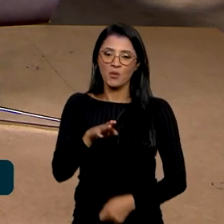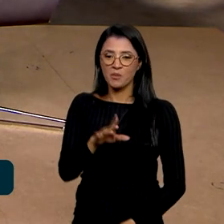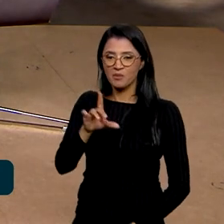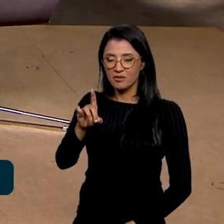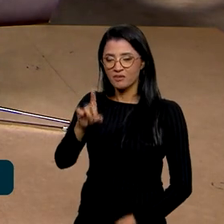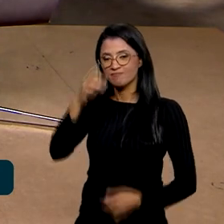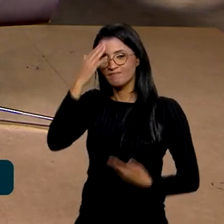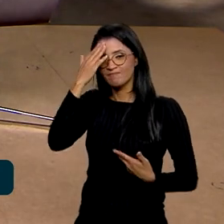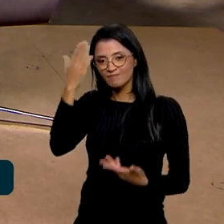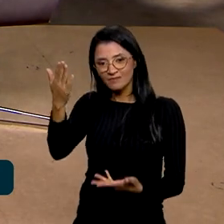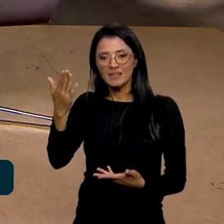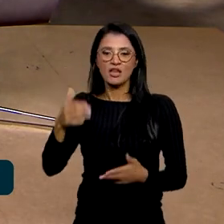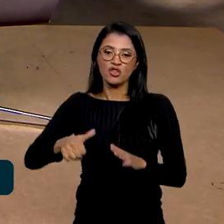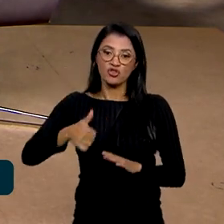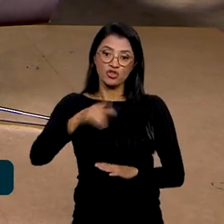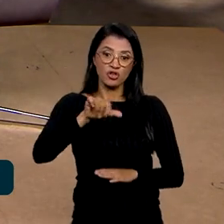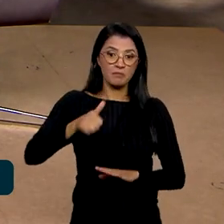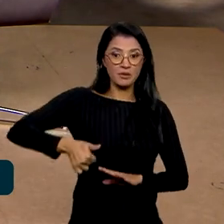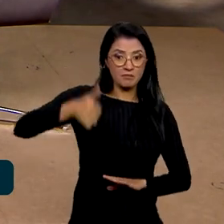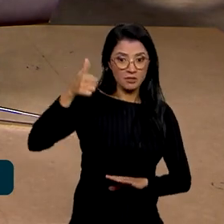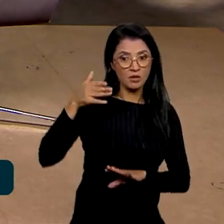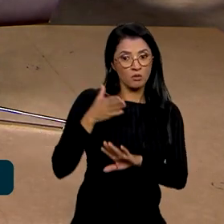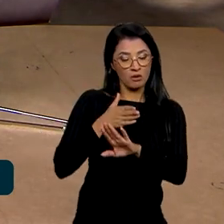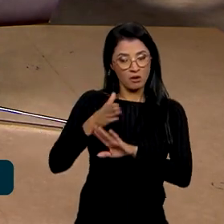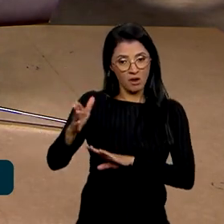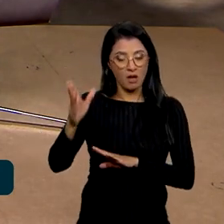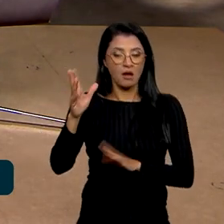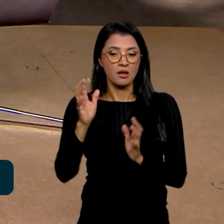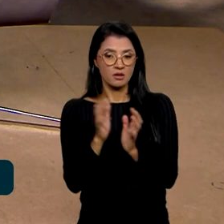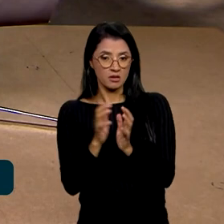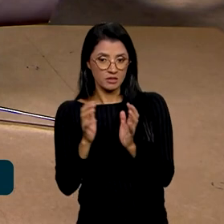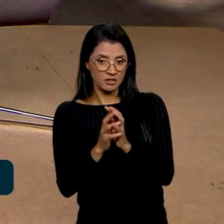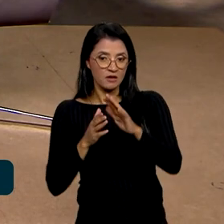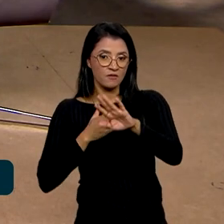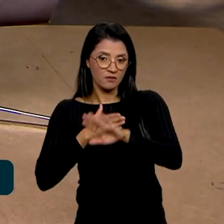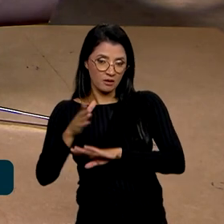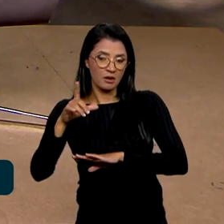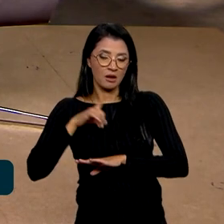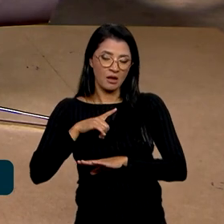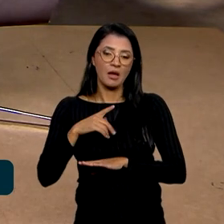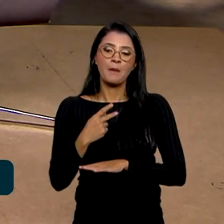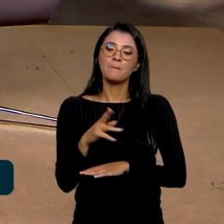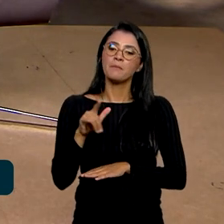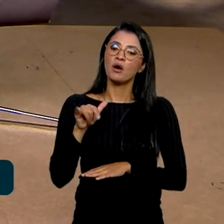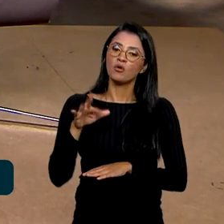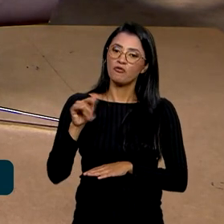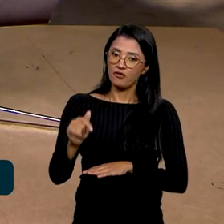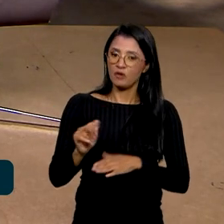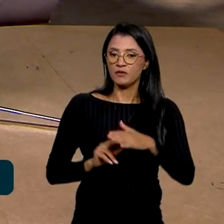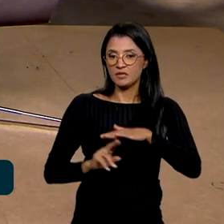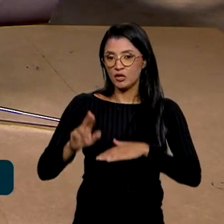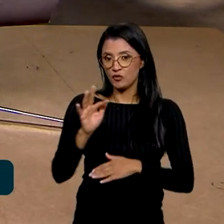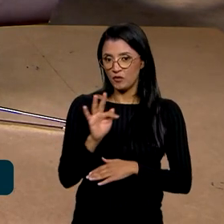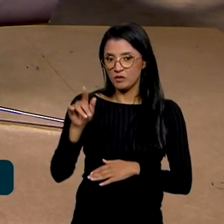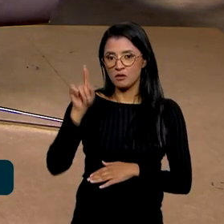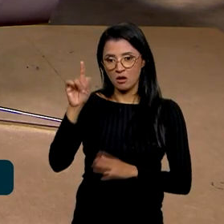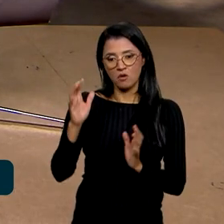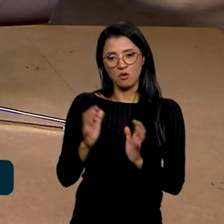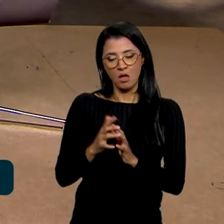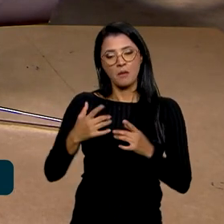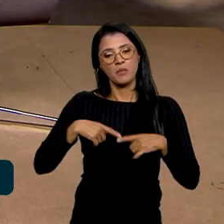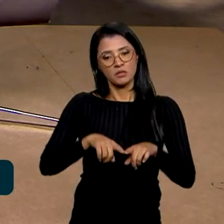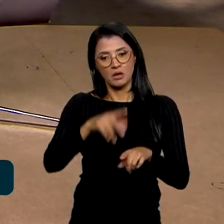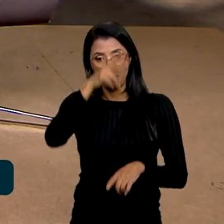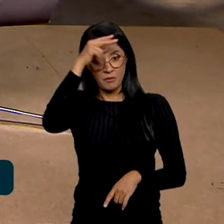Eu é que agradeço. Dia 1º estaremos lá em Recife, né? Na Concha Acústica Paulo Freire, na Universidade Federal de Pernambuco. Em parceria com a